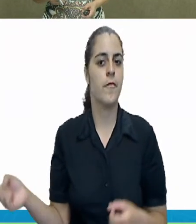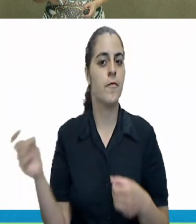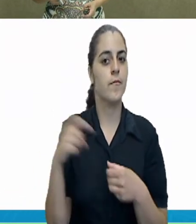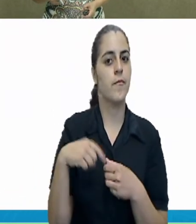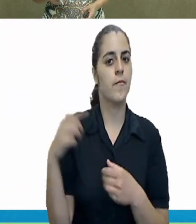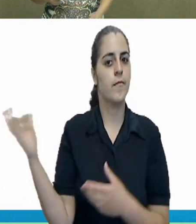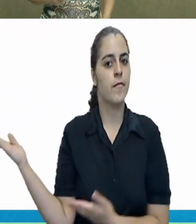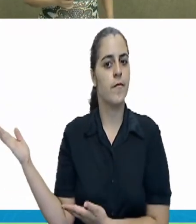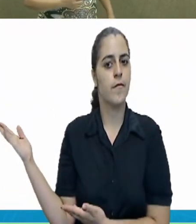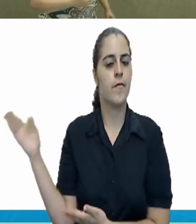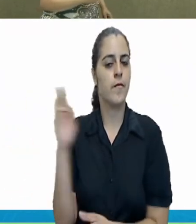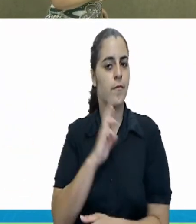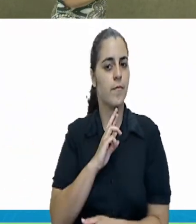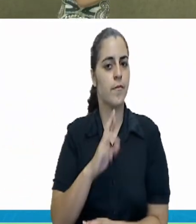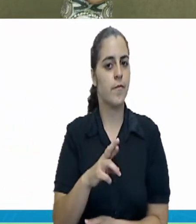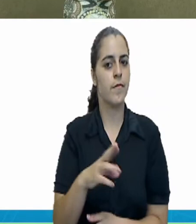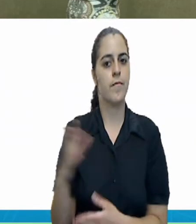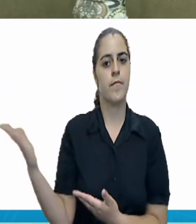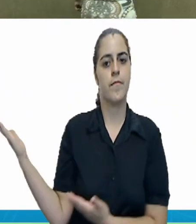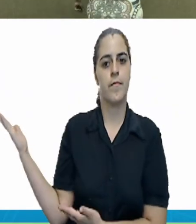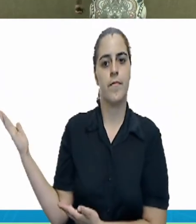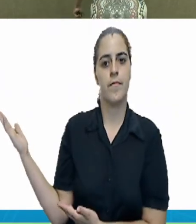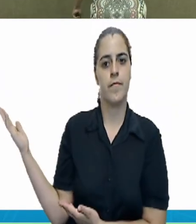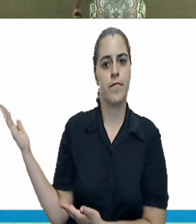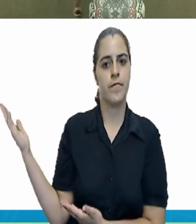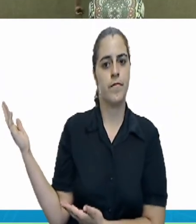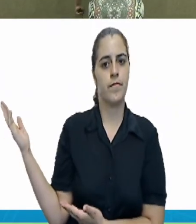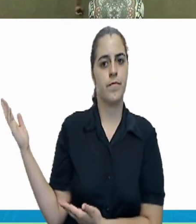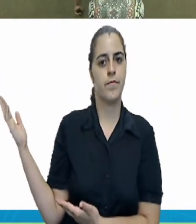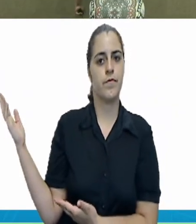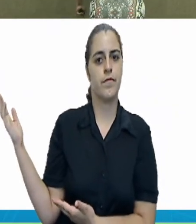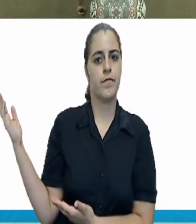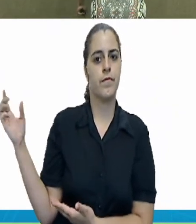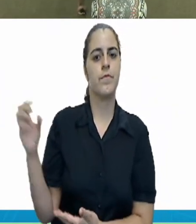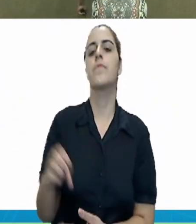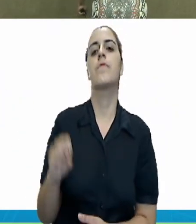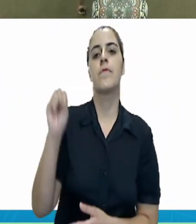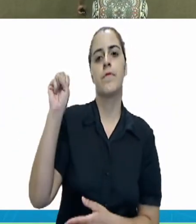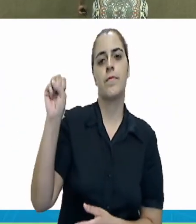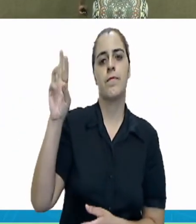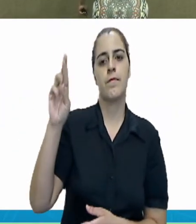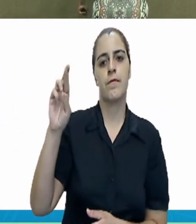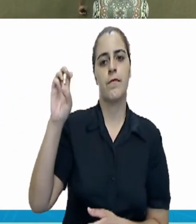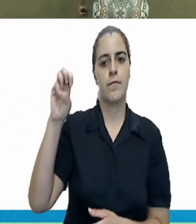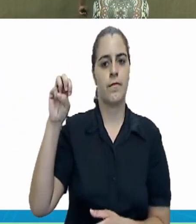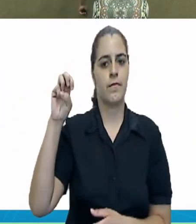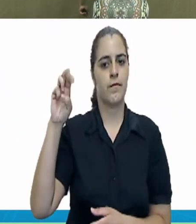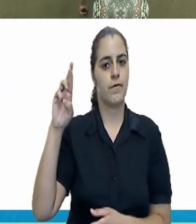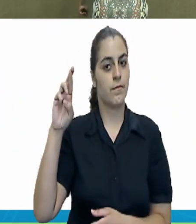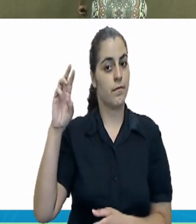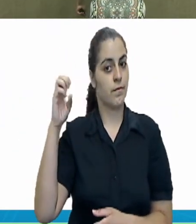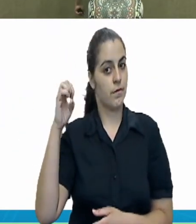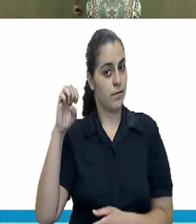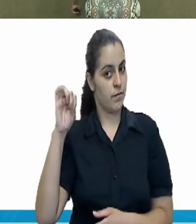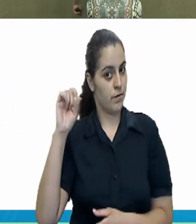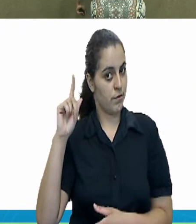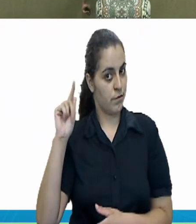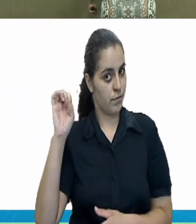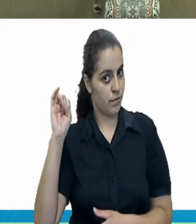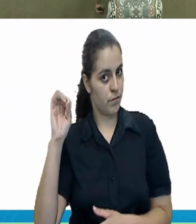lá e vamos colocar lá, que é o Sérgio